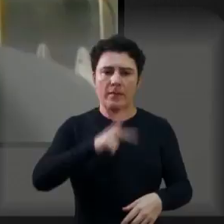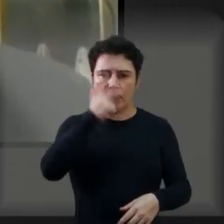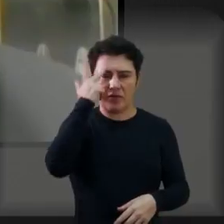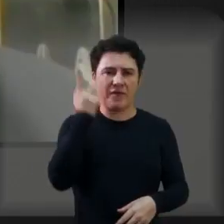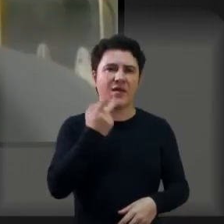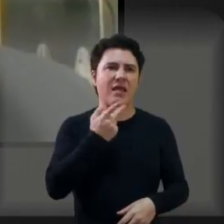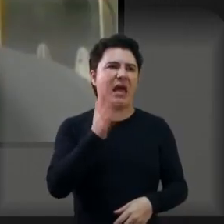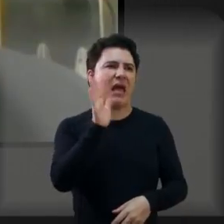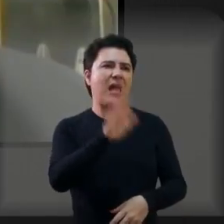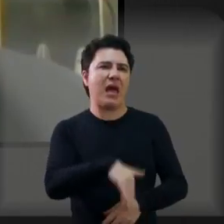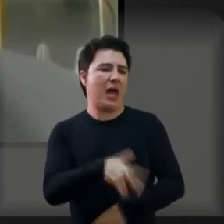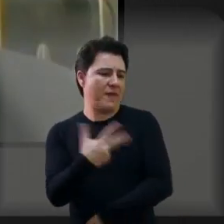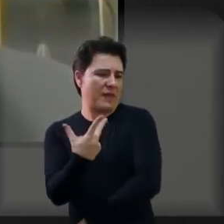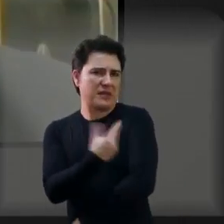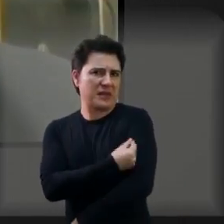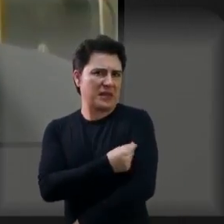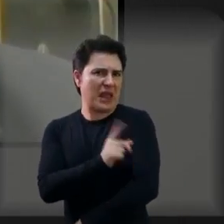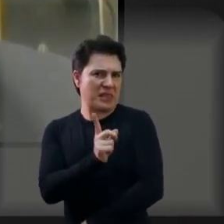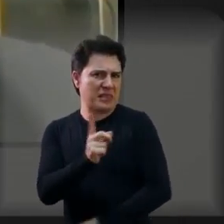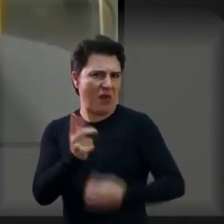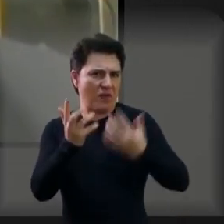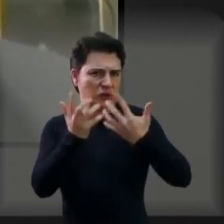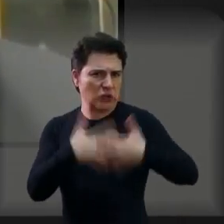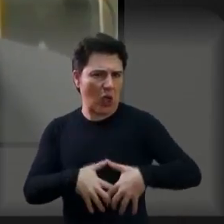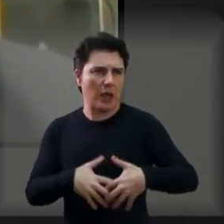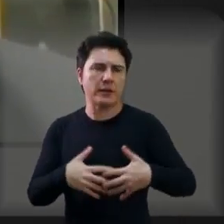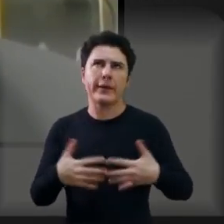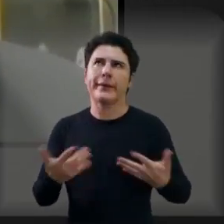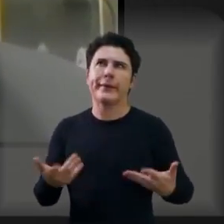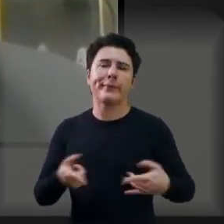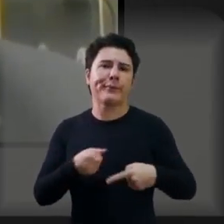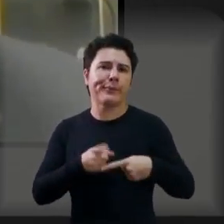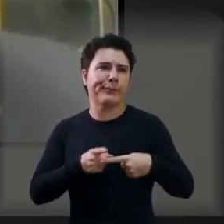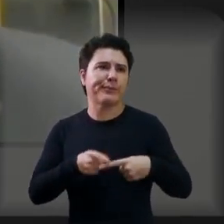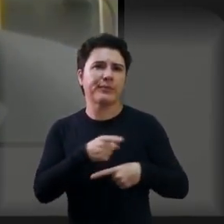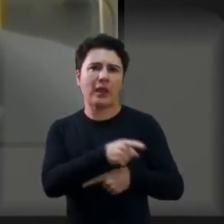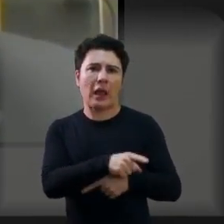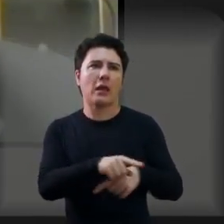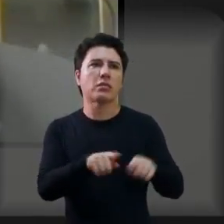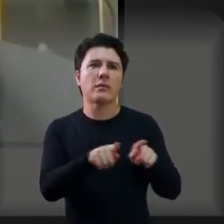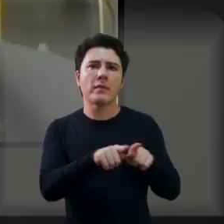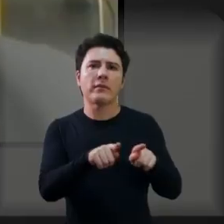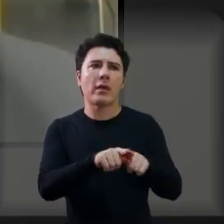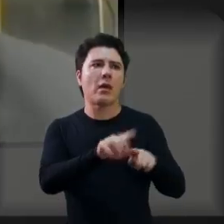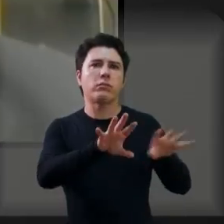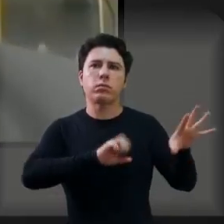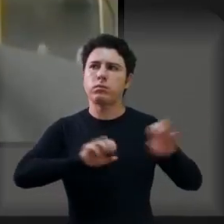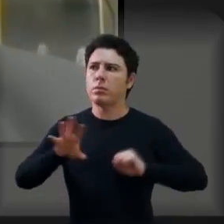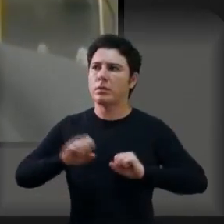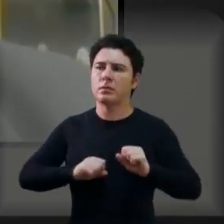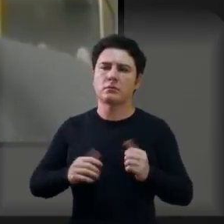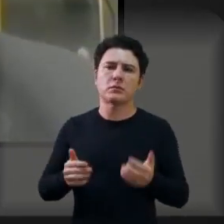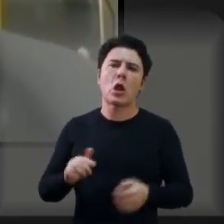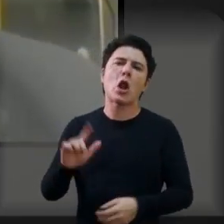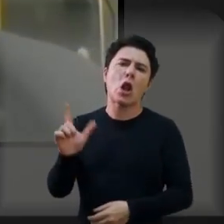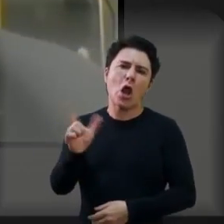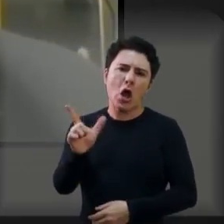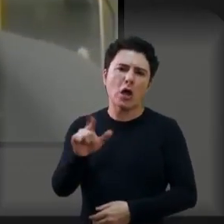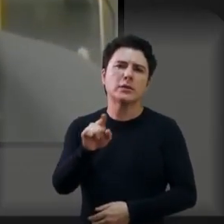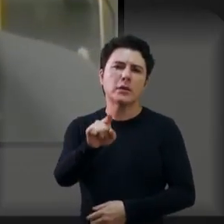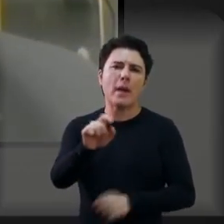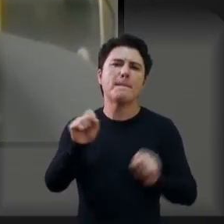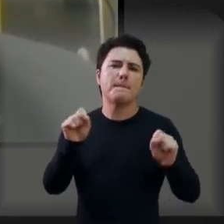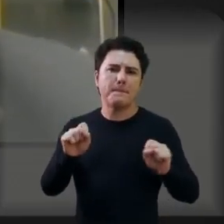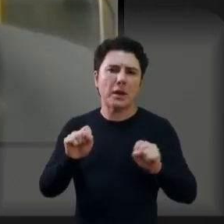a vacina não funciona porque ela transmite da mesma forma. Gente, lógico que transmite, lógico que você